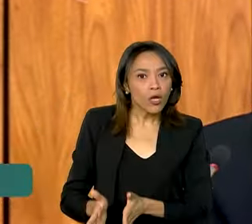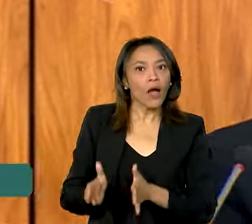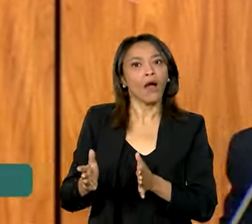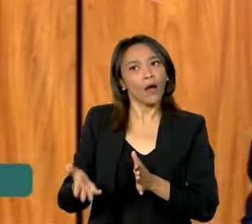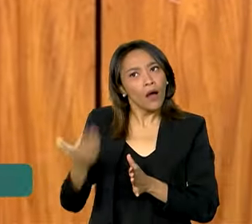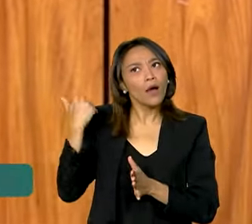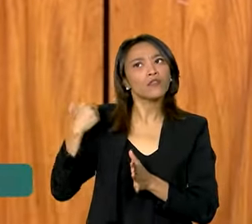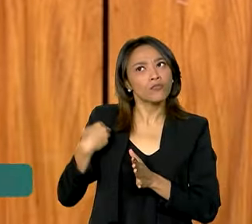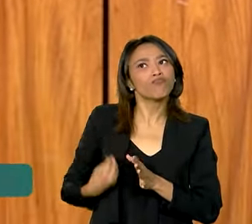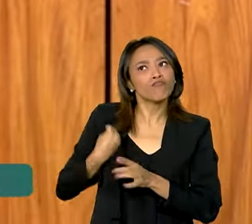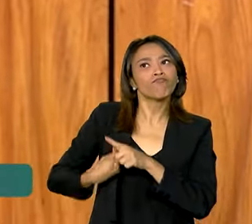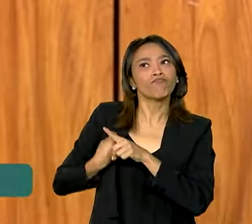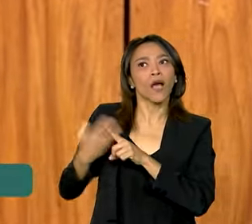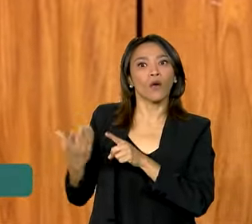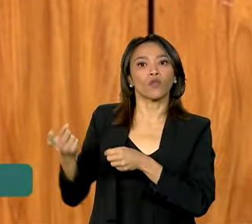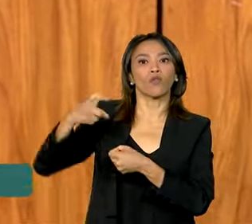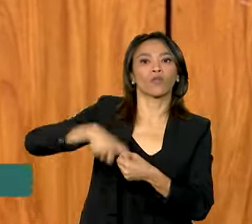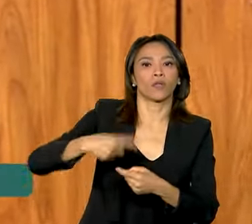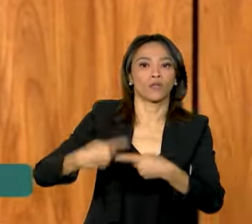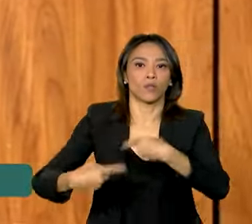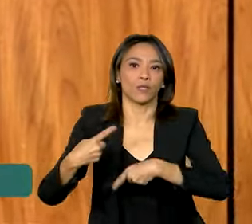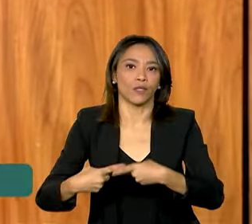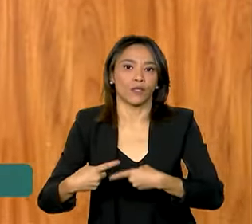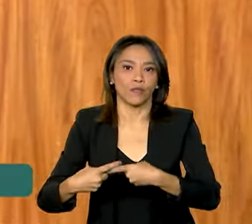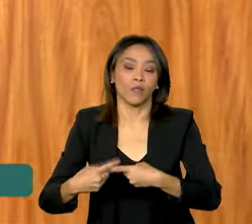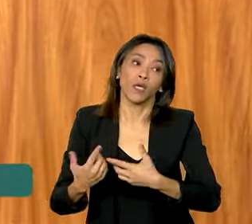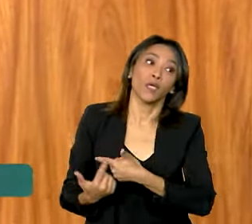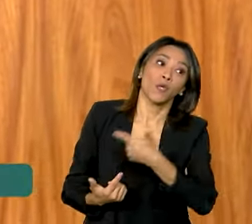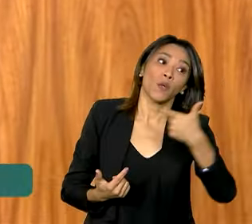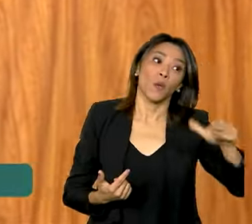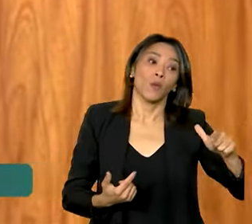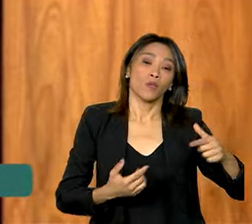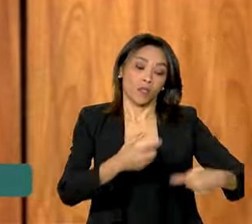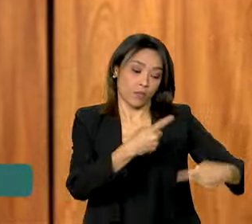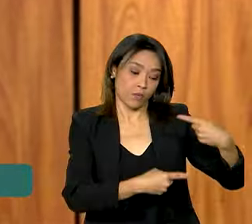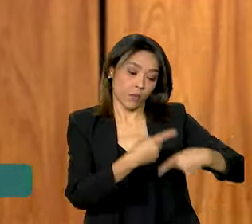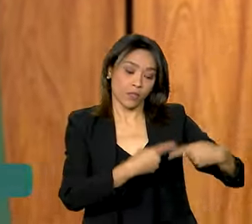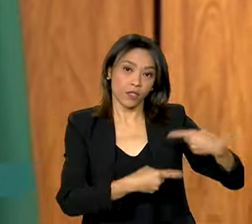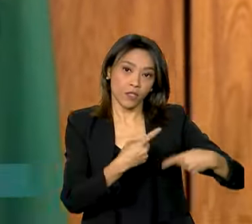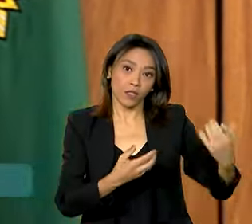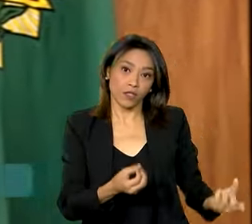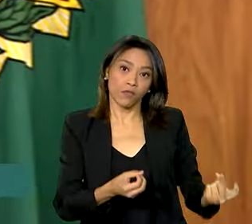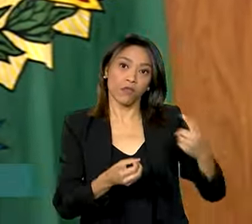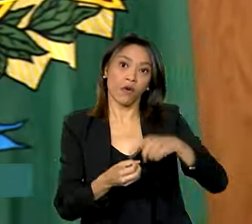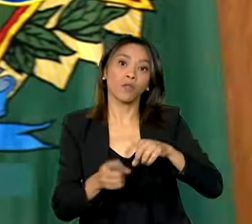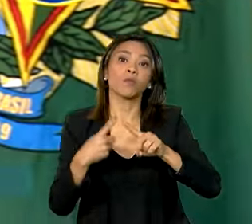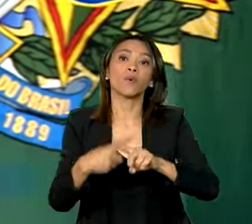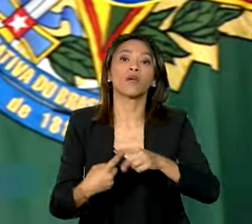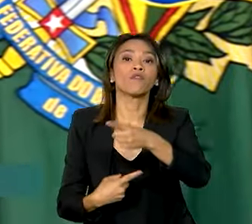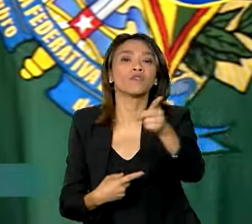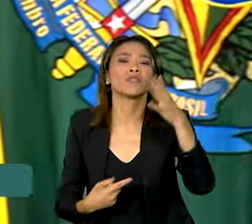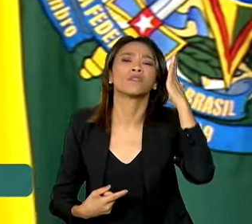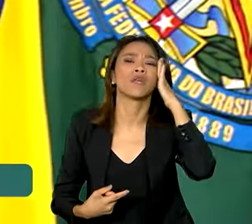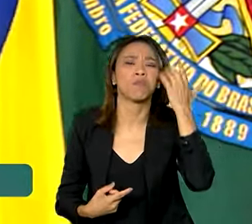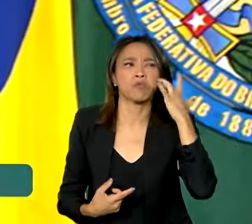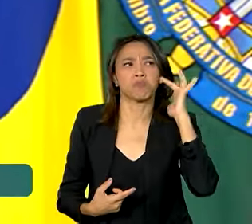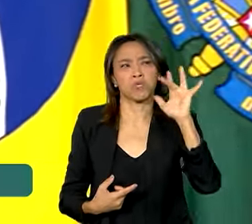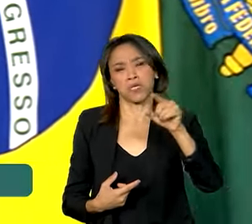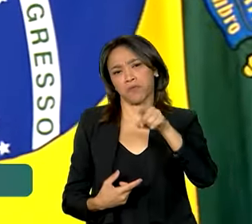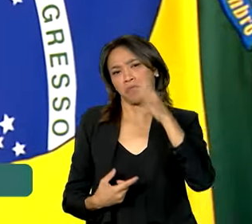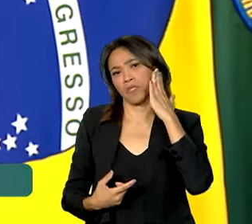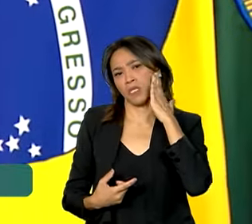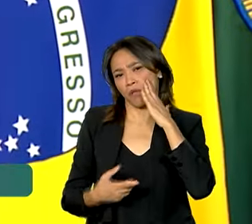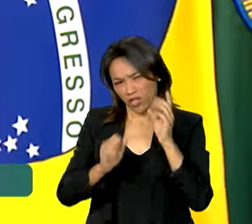desaparecido que estão voltando agora e outras que começam a votar porque vocês sabem, não sei se vocês já